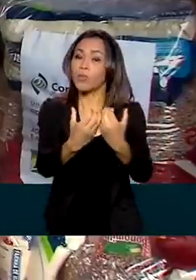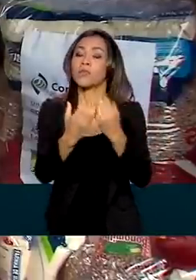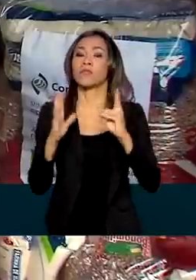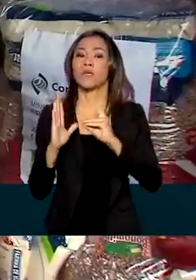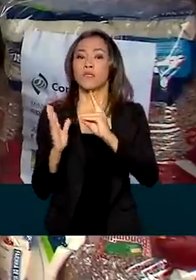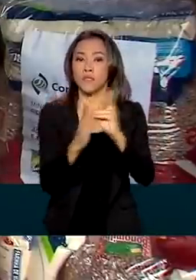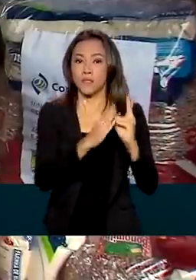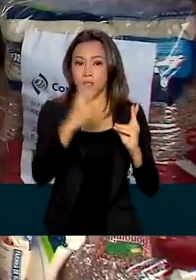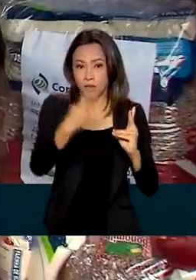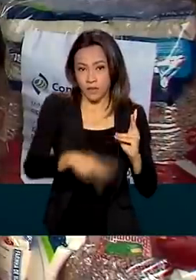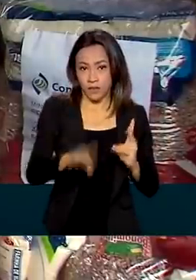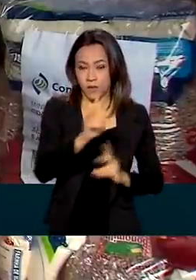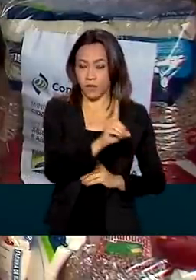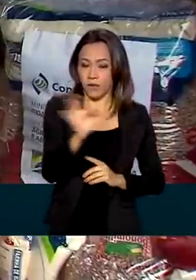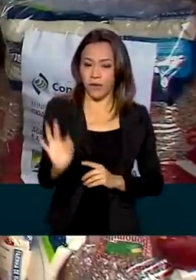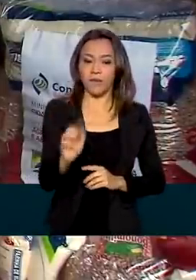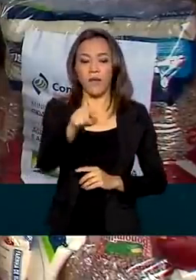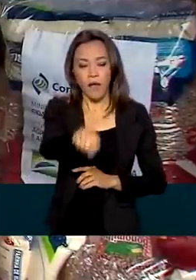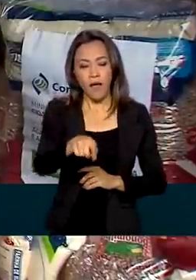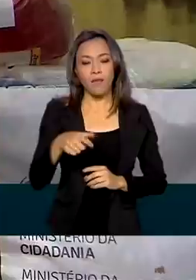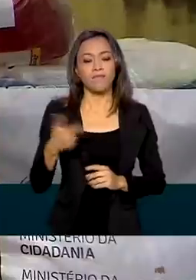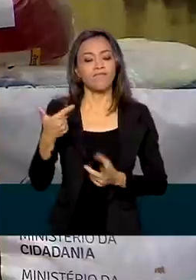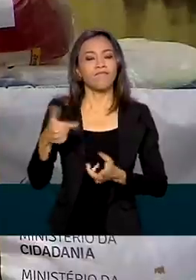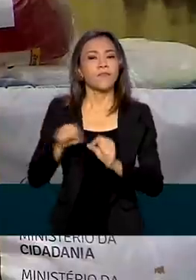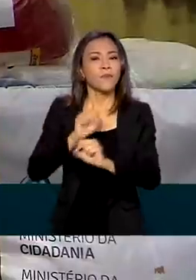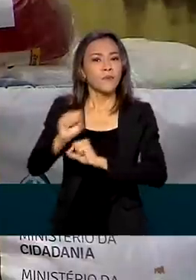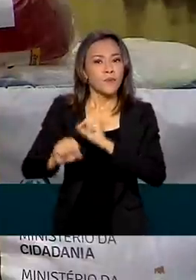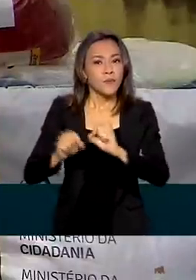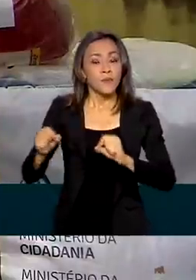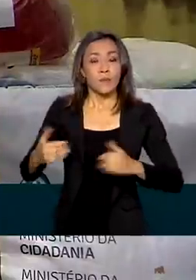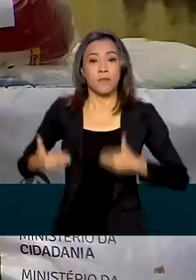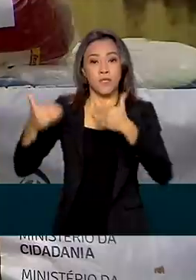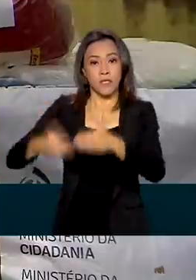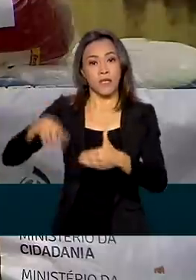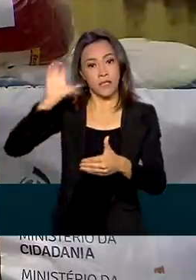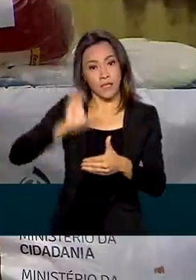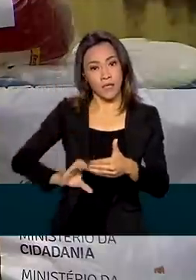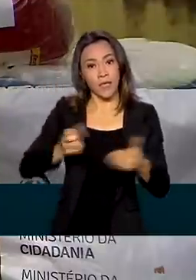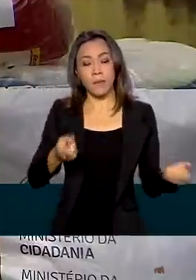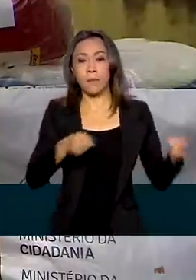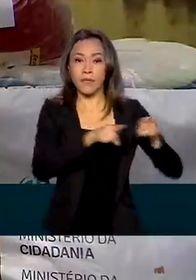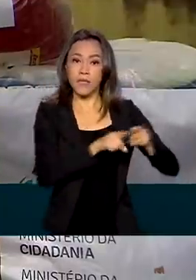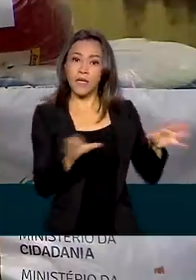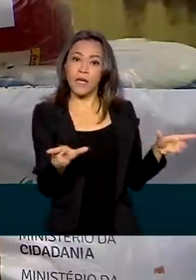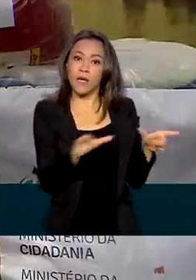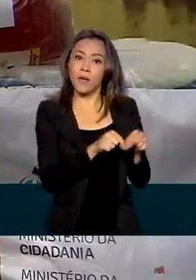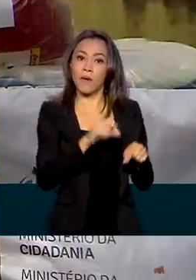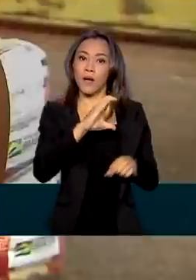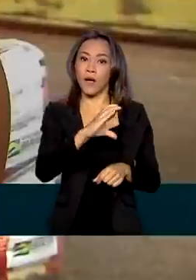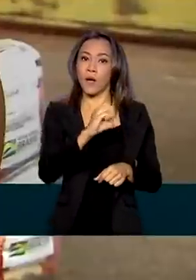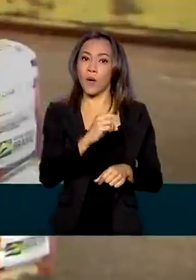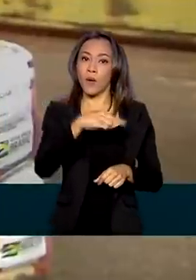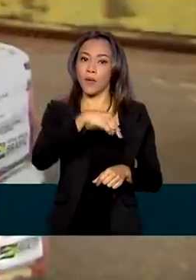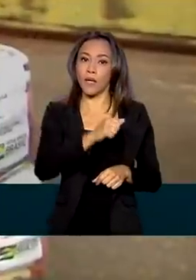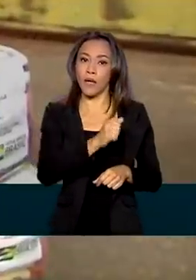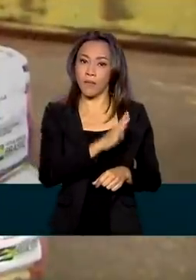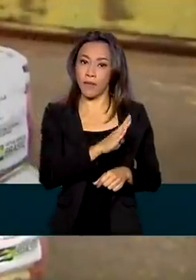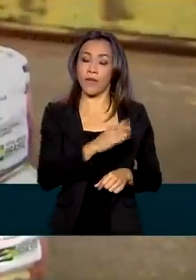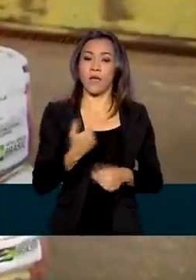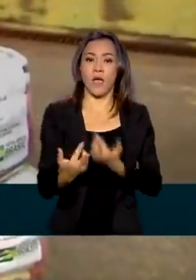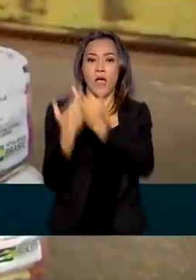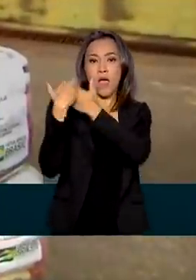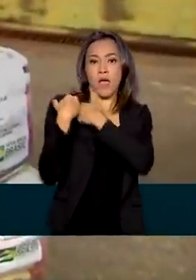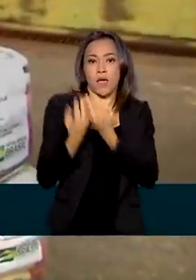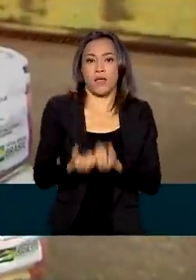Os alimentos adquiridos pelo Ministério da Cidadania em parceria com a Conab serão entregues pela FUNAI e vão ajudar